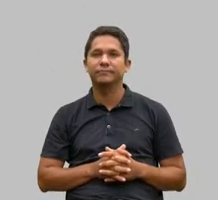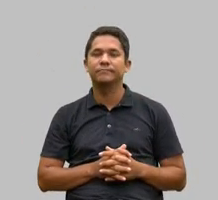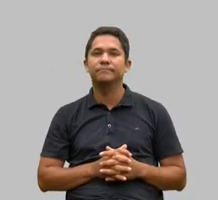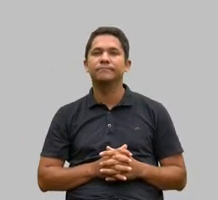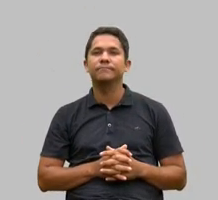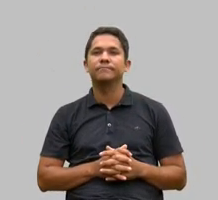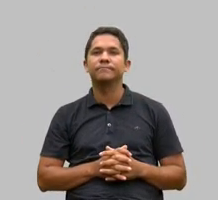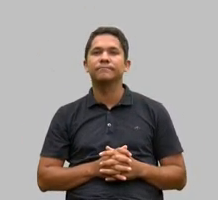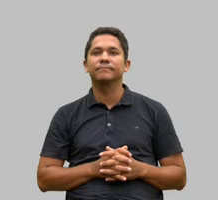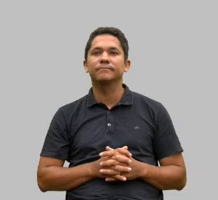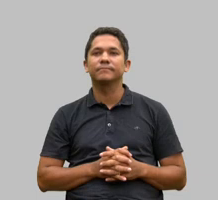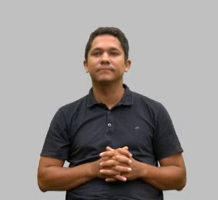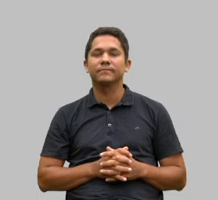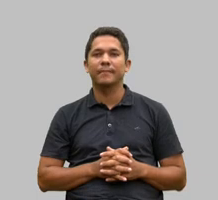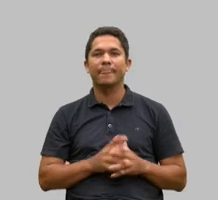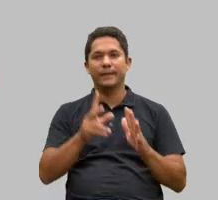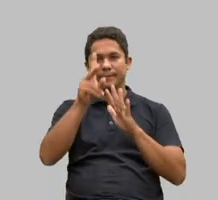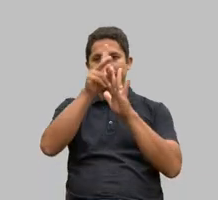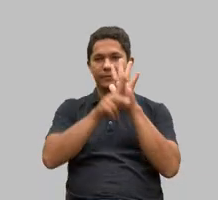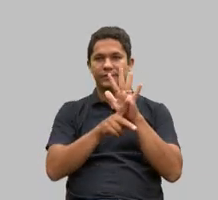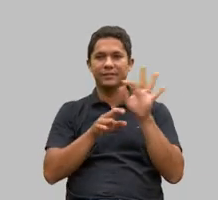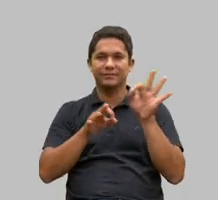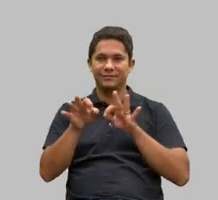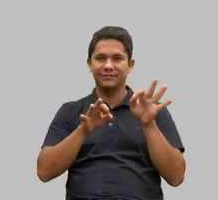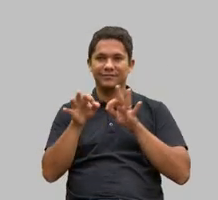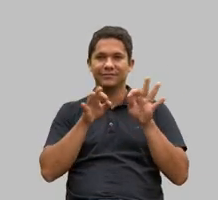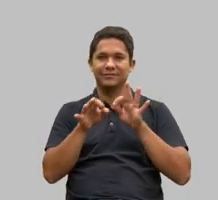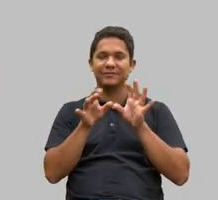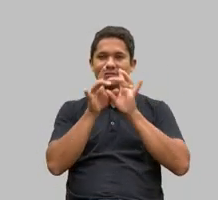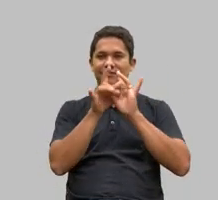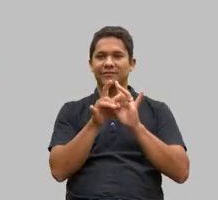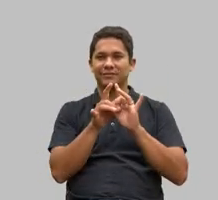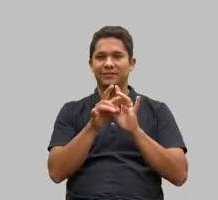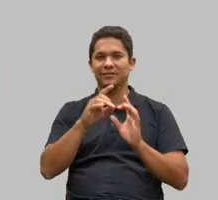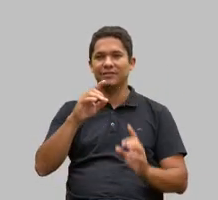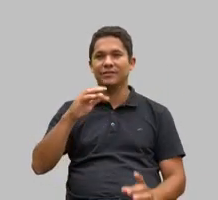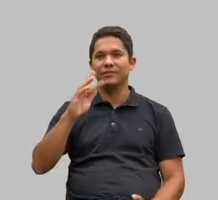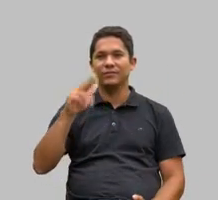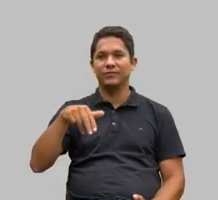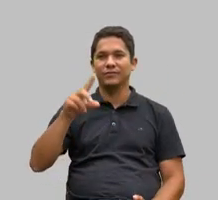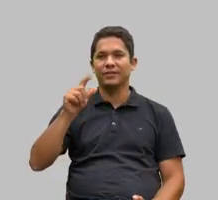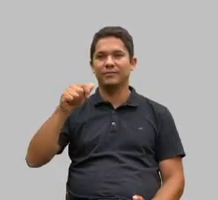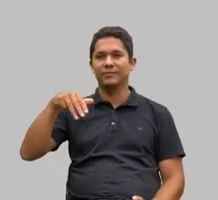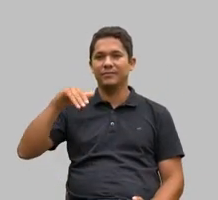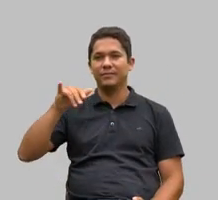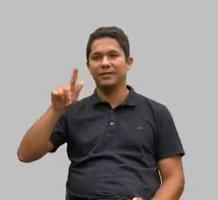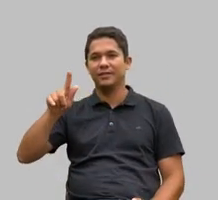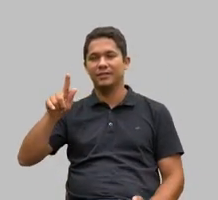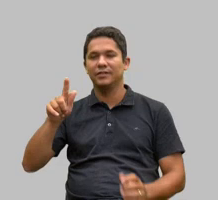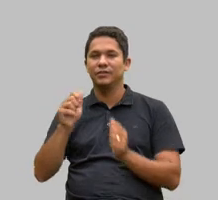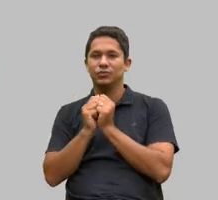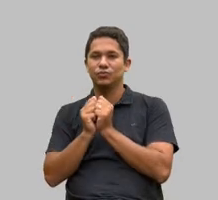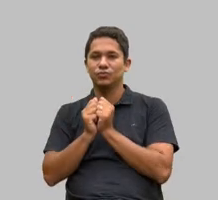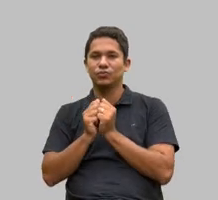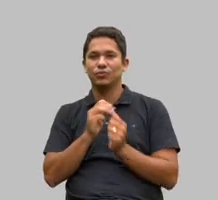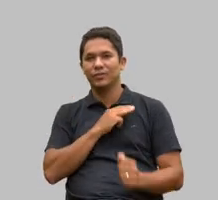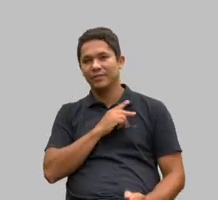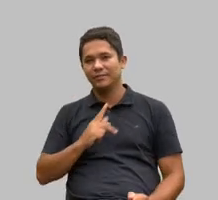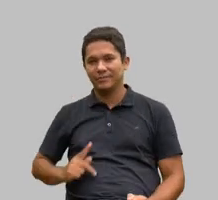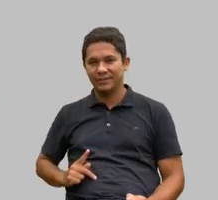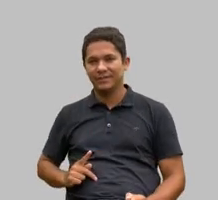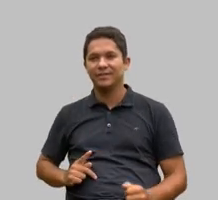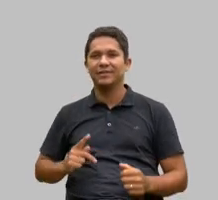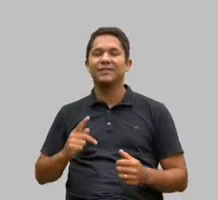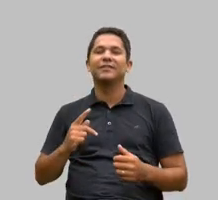Esse projeto é uma co-realização da Fundamig com o Ministério Público de Minas Gerais e conta com parceiros importantes como o